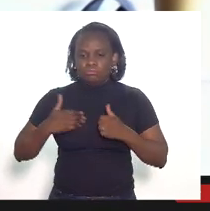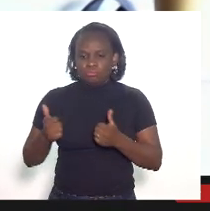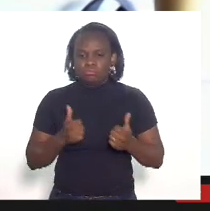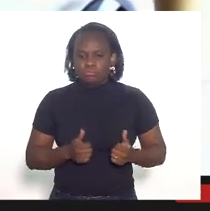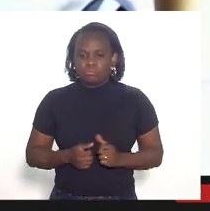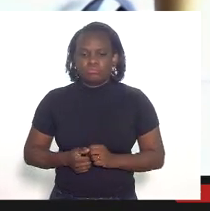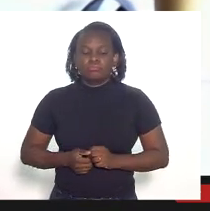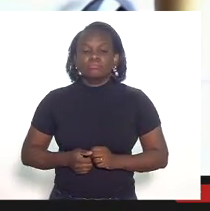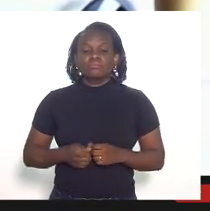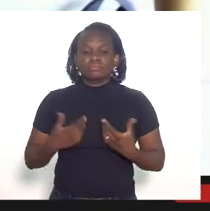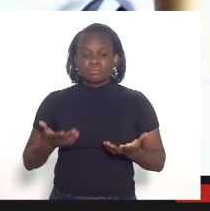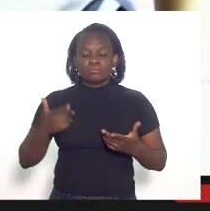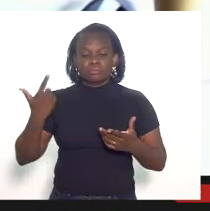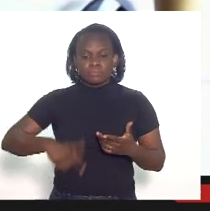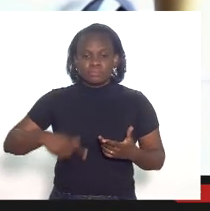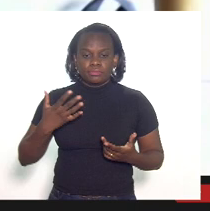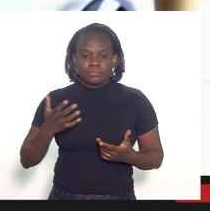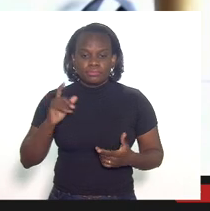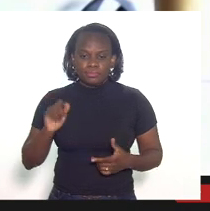eu queria ainda